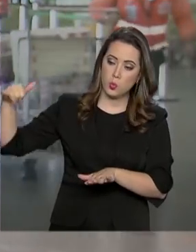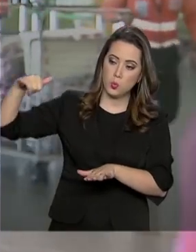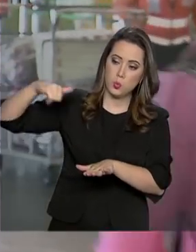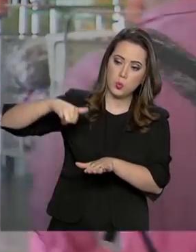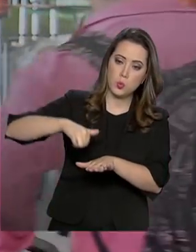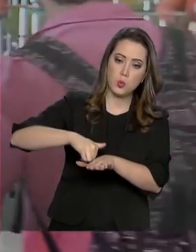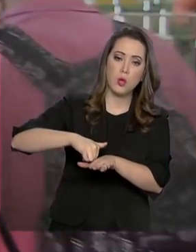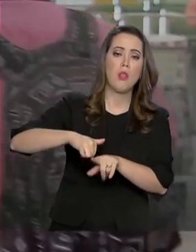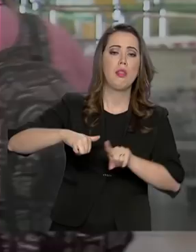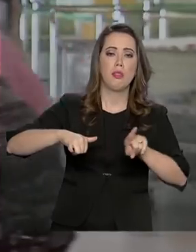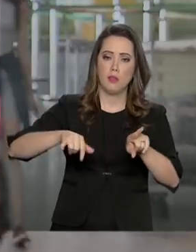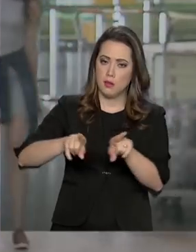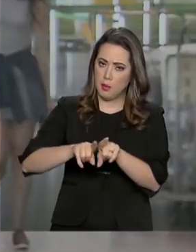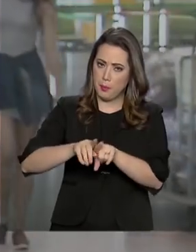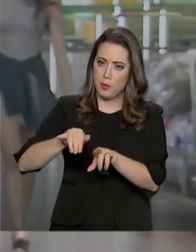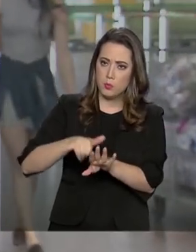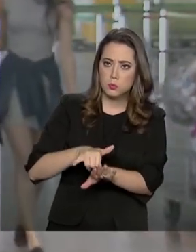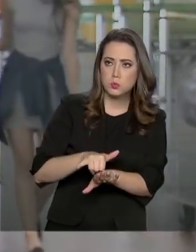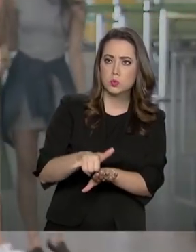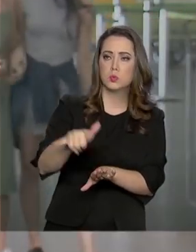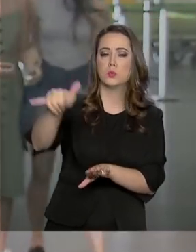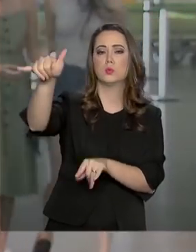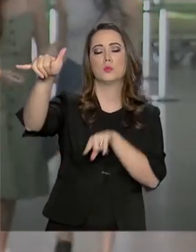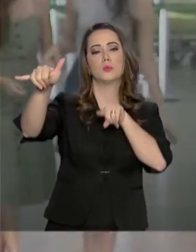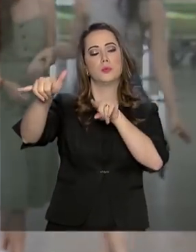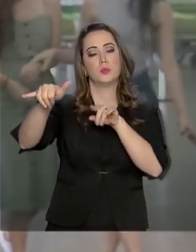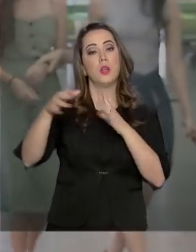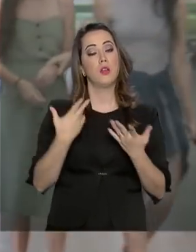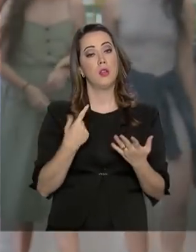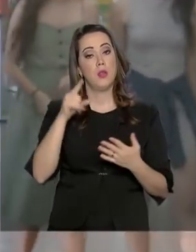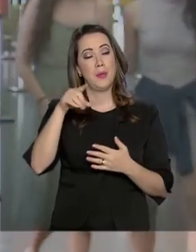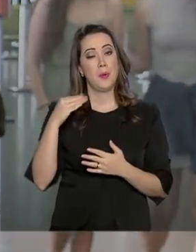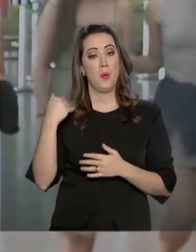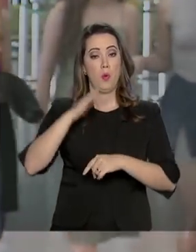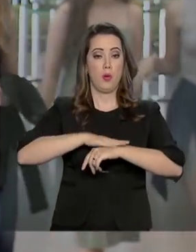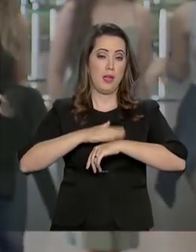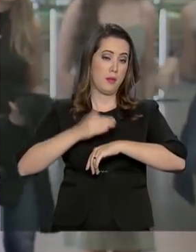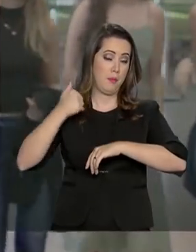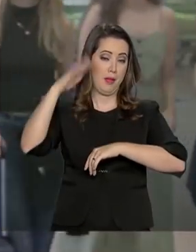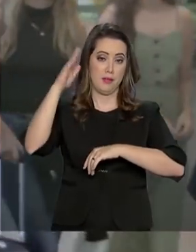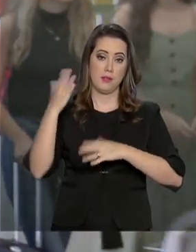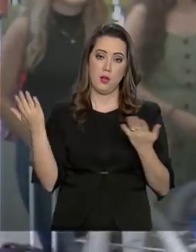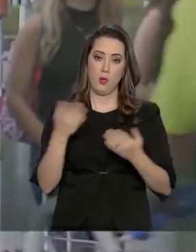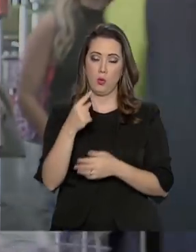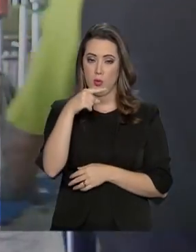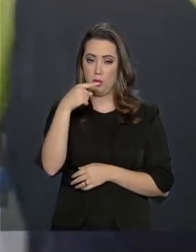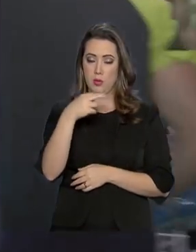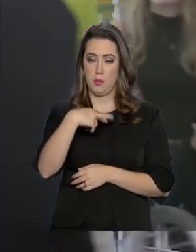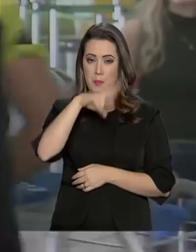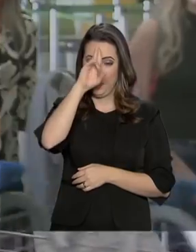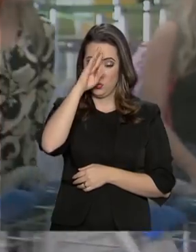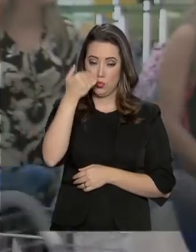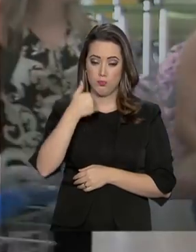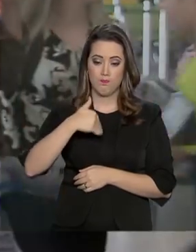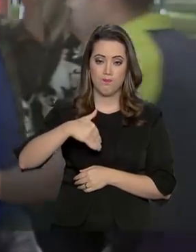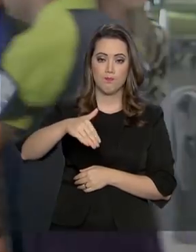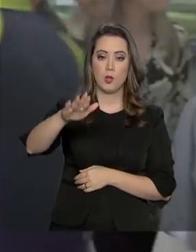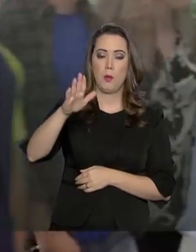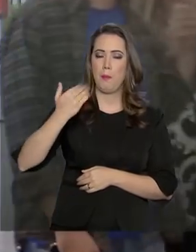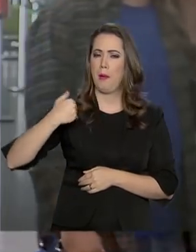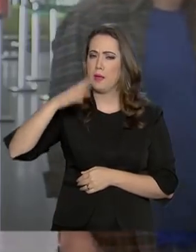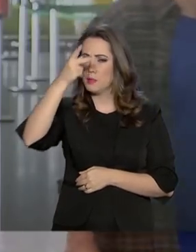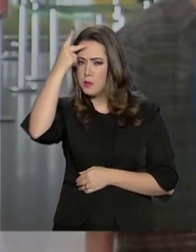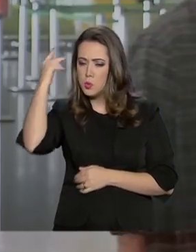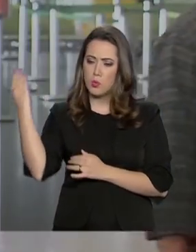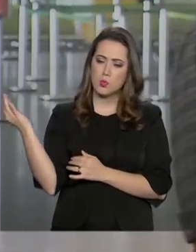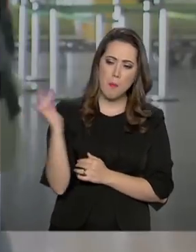expectativa é de que o pico de movimento ocorra a partir de agora, do meio-dia. De acordo com a ANAC, a Agência Nacional